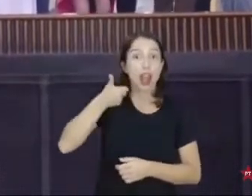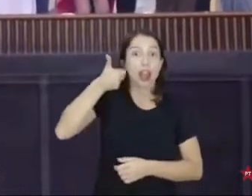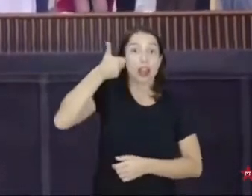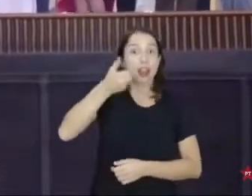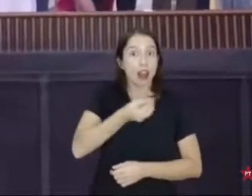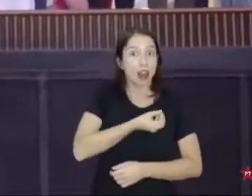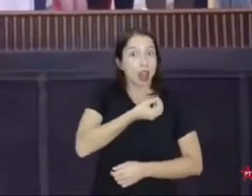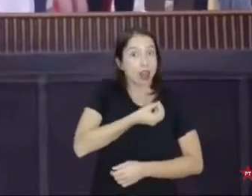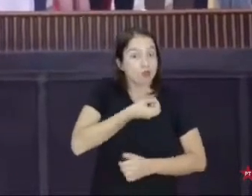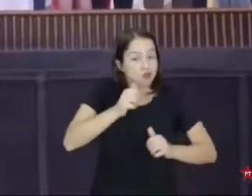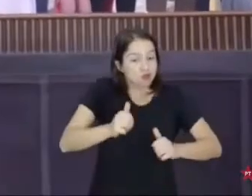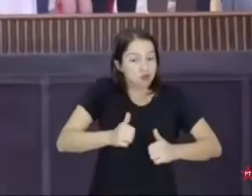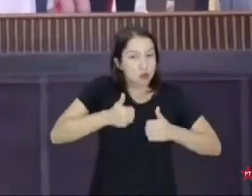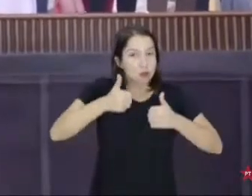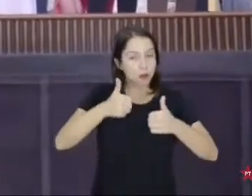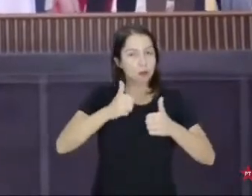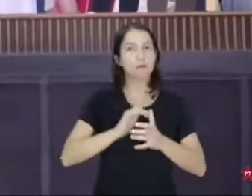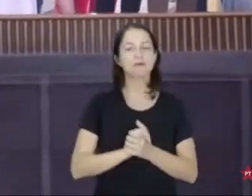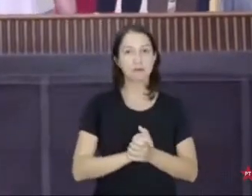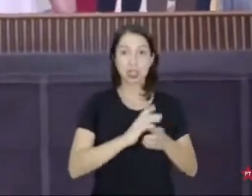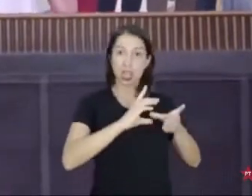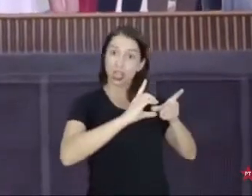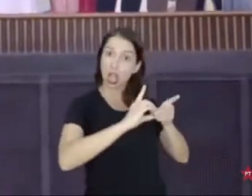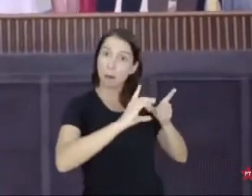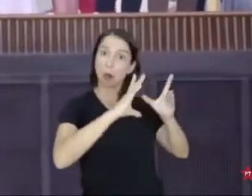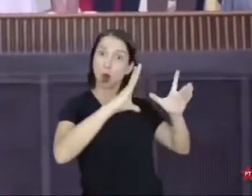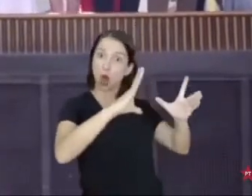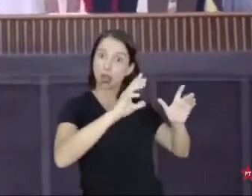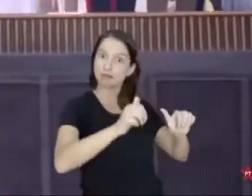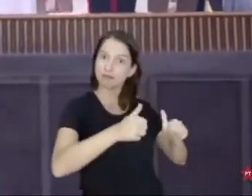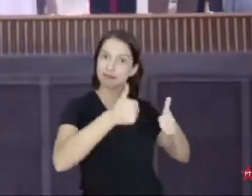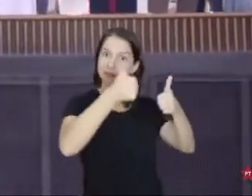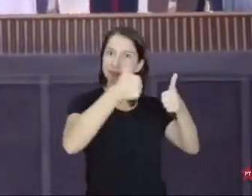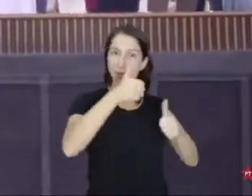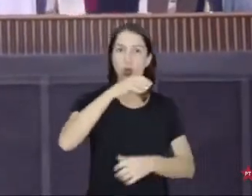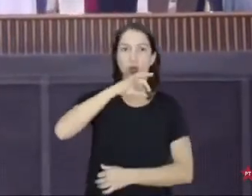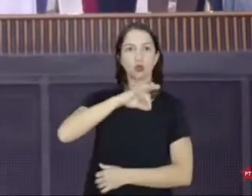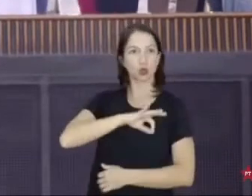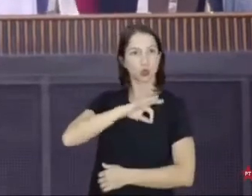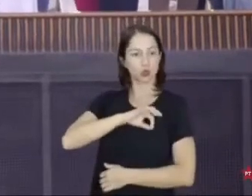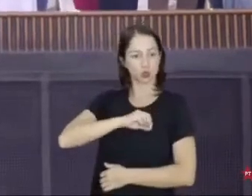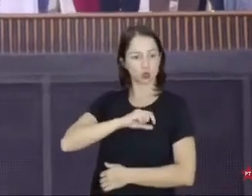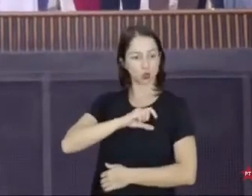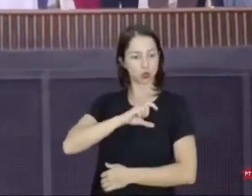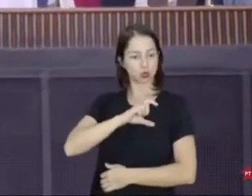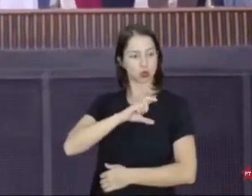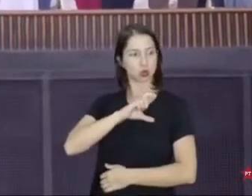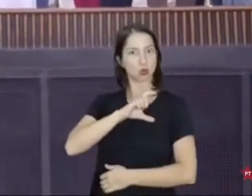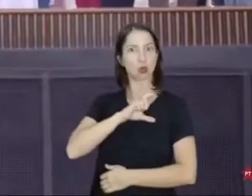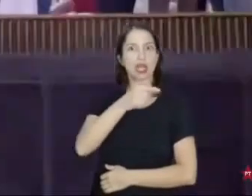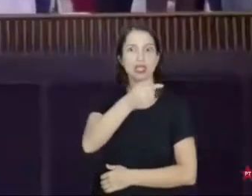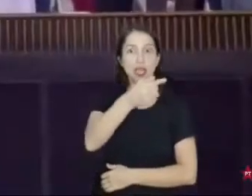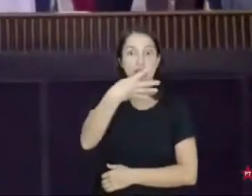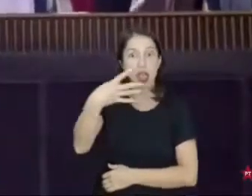já teve mais democracia. A gente tem que mostrar que esse país o salário mínimo aumentou 74% no nosso